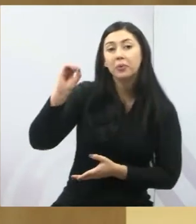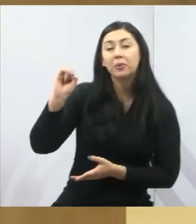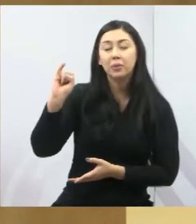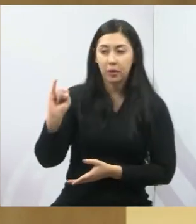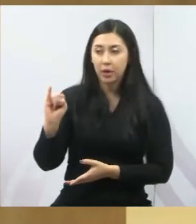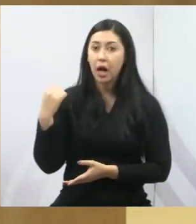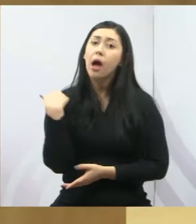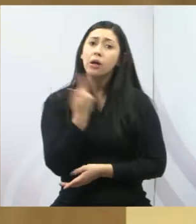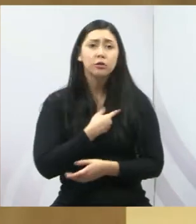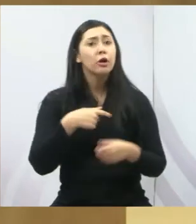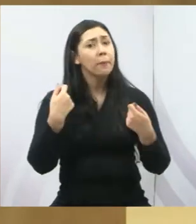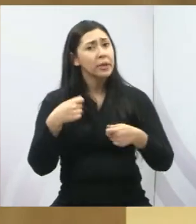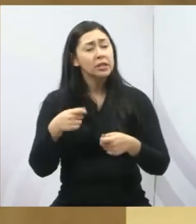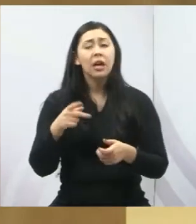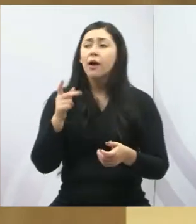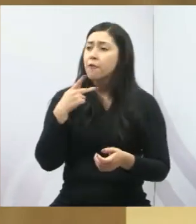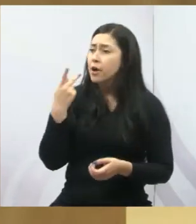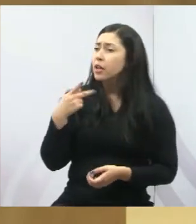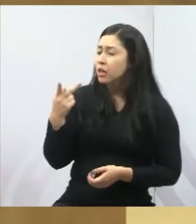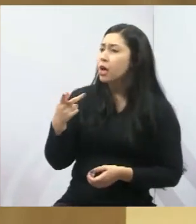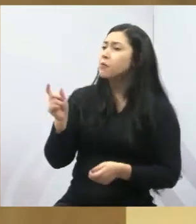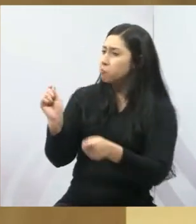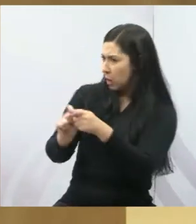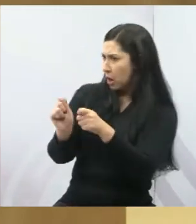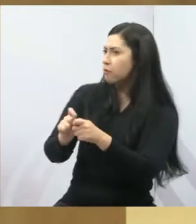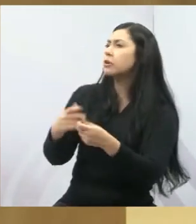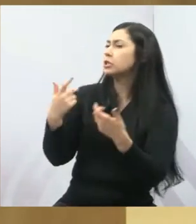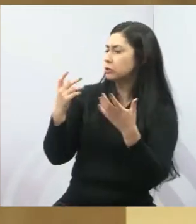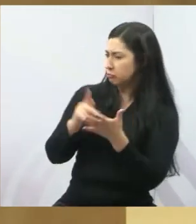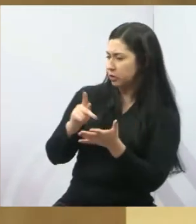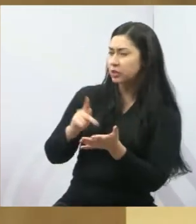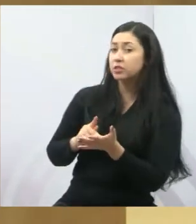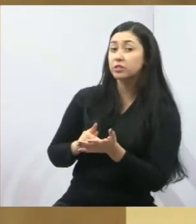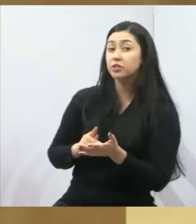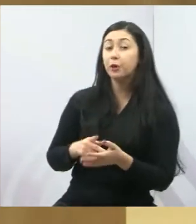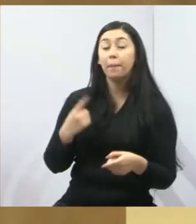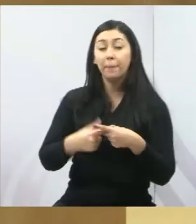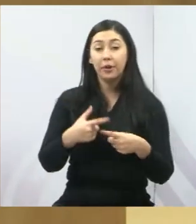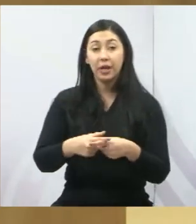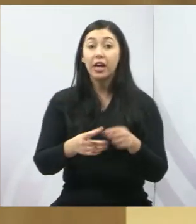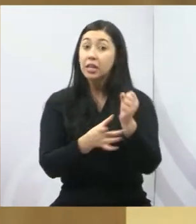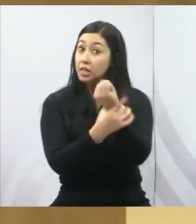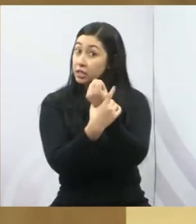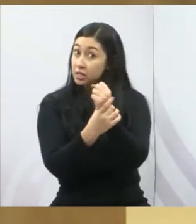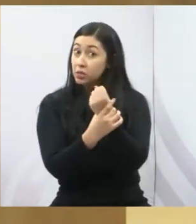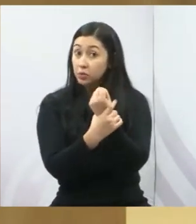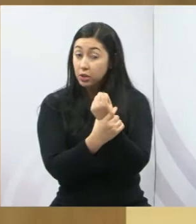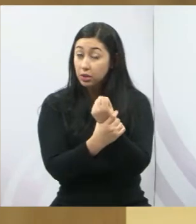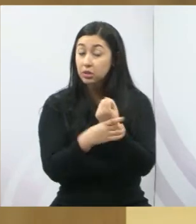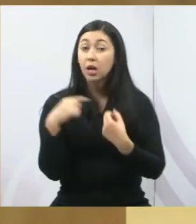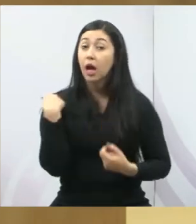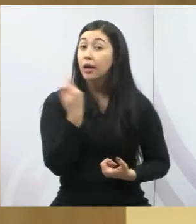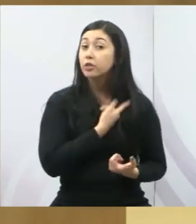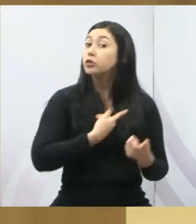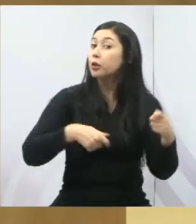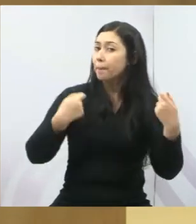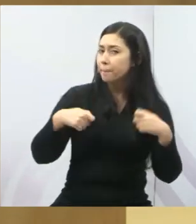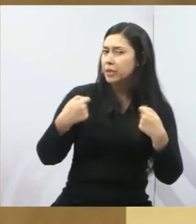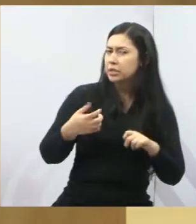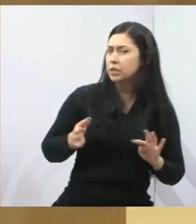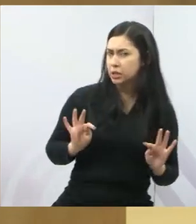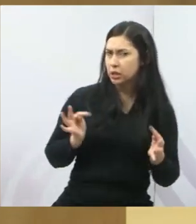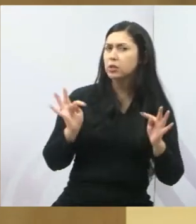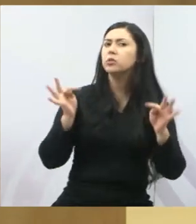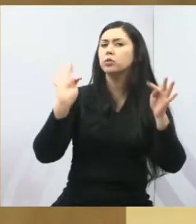reconhecer que na área da segurança pública, nós precisamos cada dia estarmos mais modernizados, o